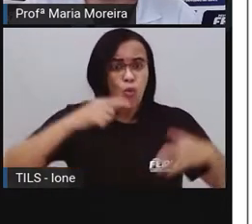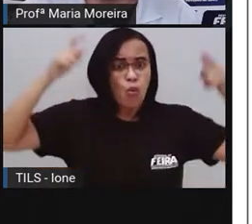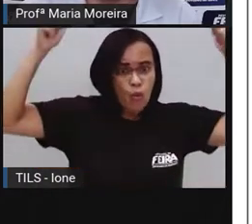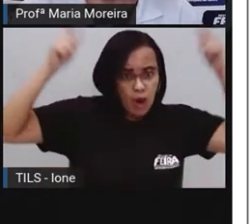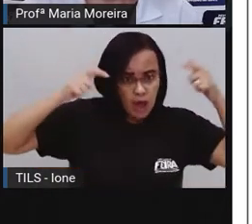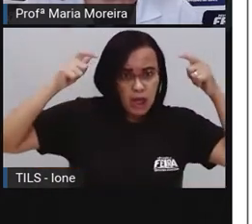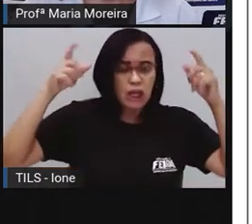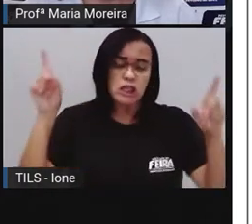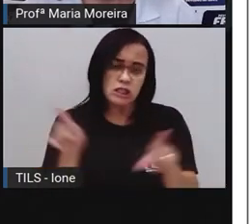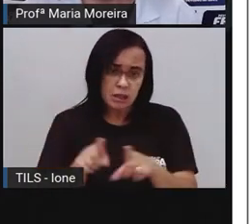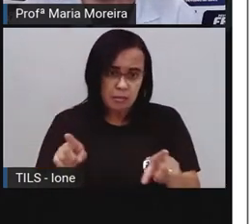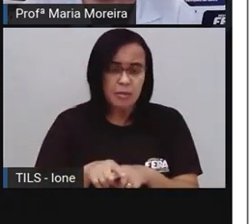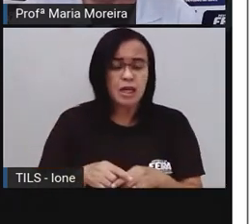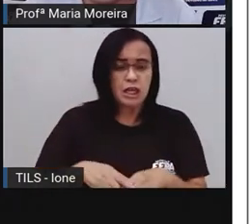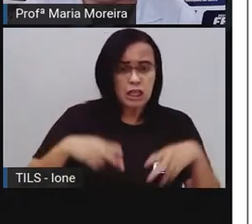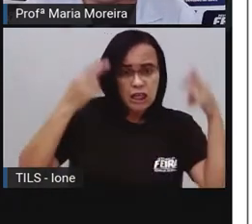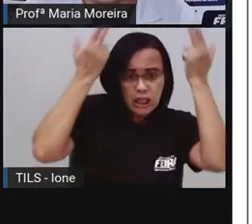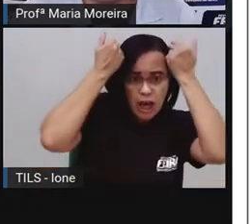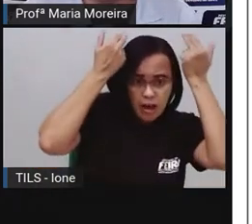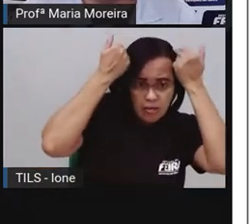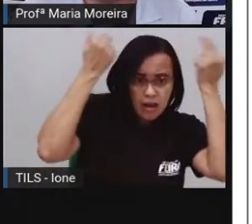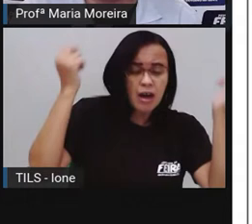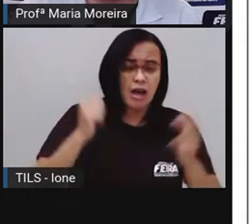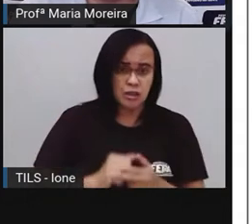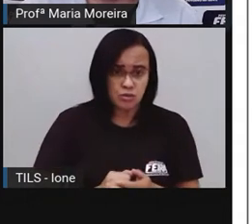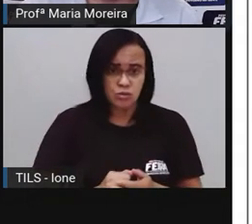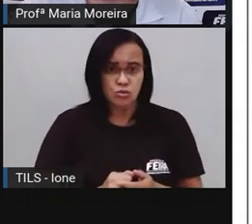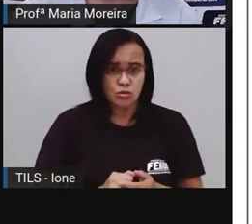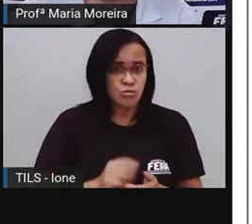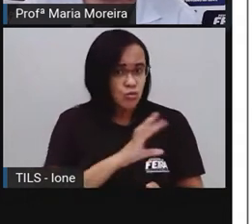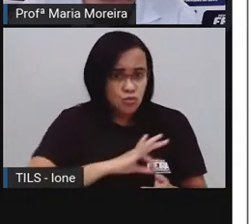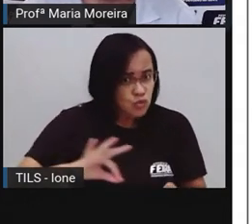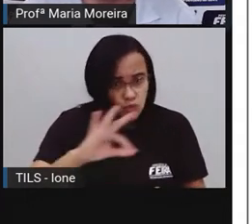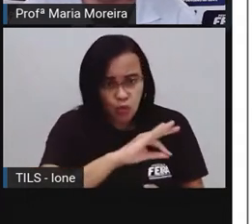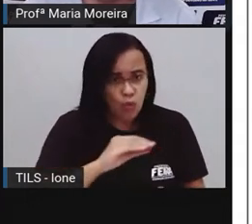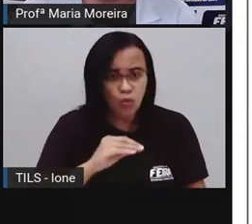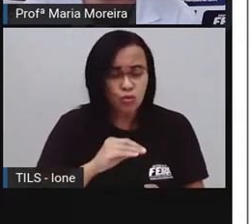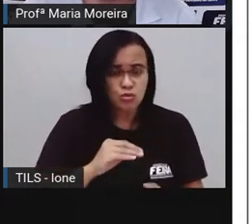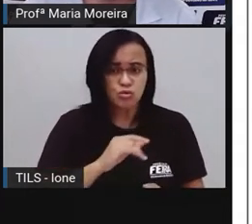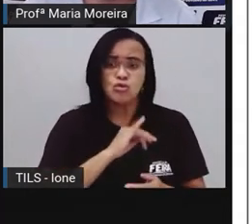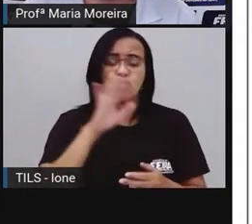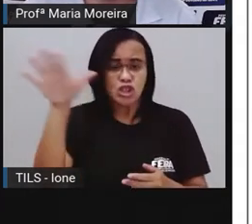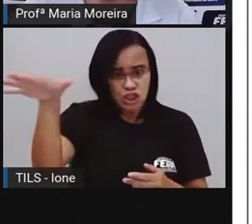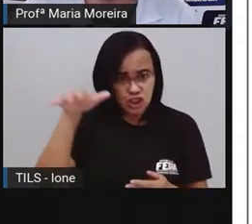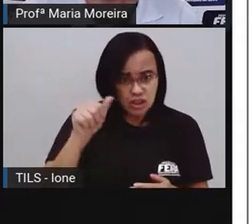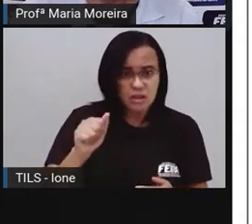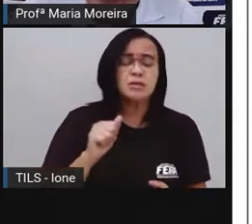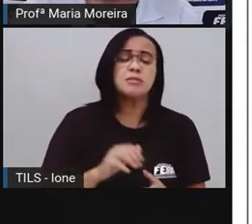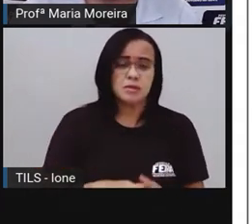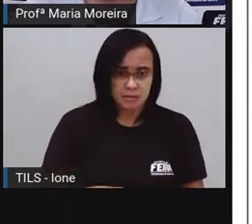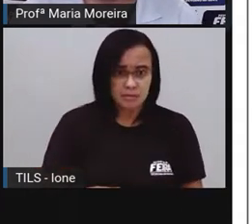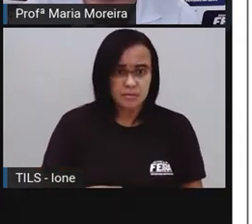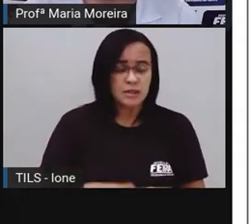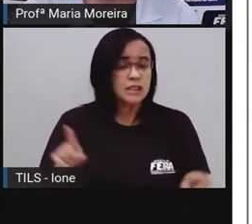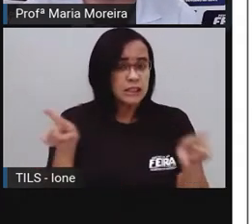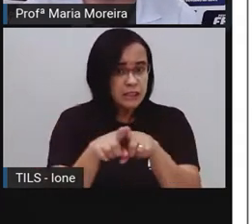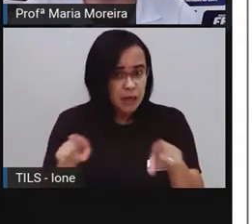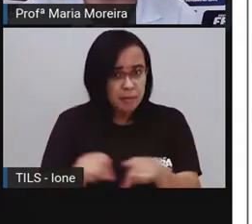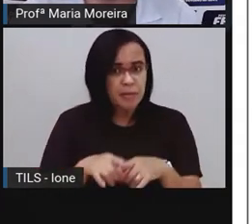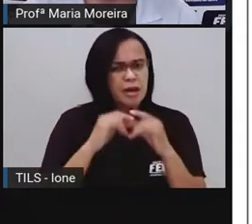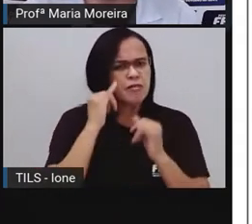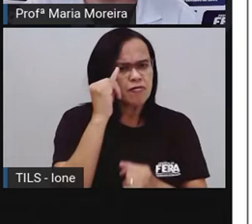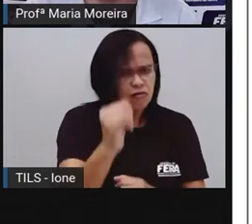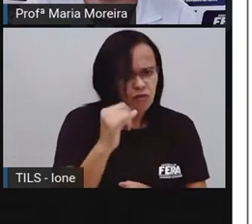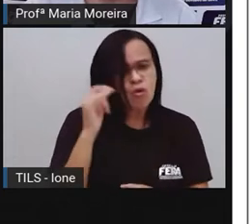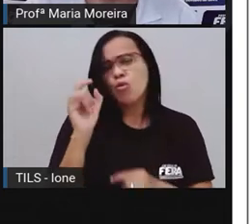rei. Mudando de assunto, digo de causa, cumpre-nos informar a vossa senhoria que os três porquinhos e